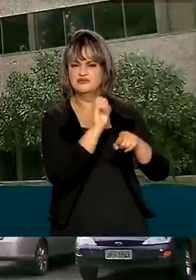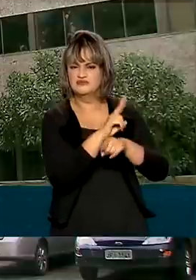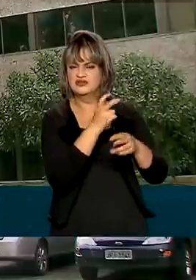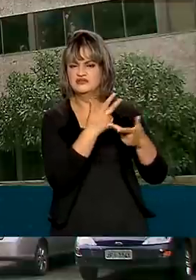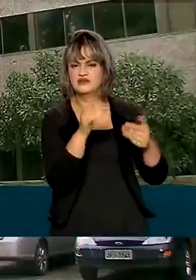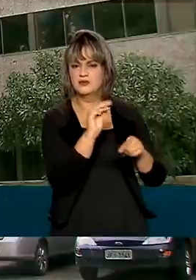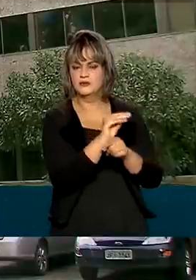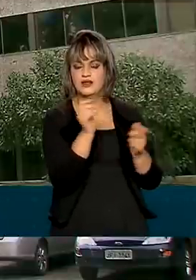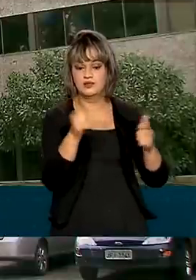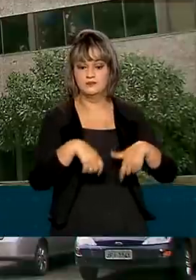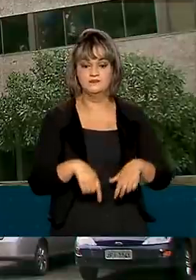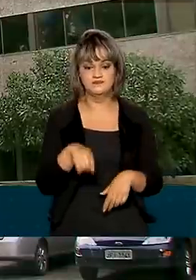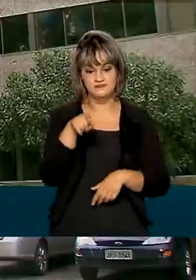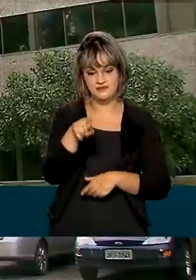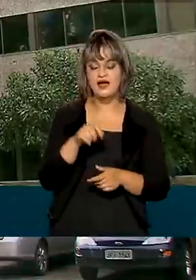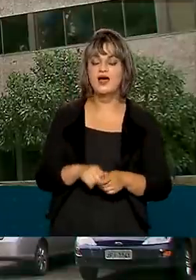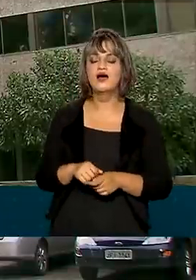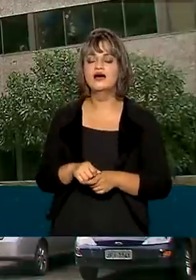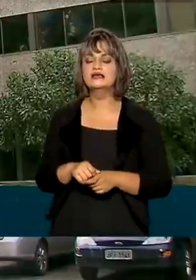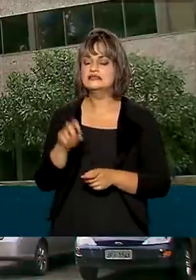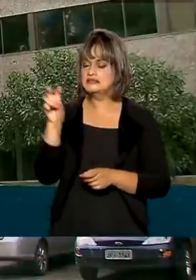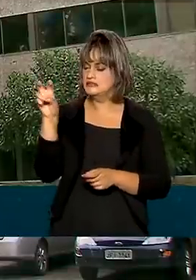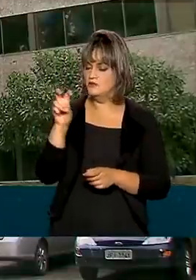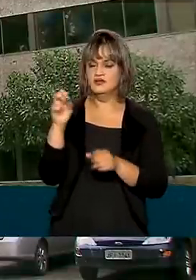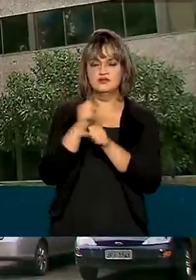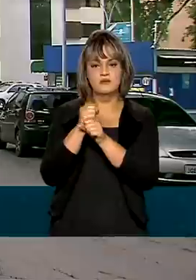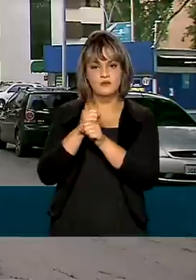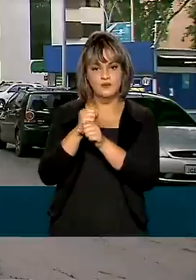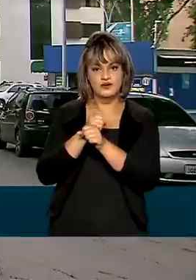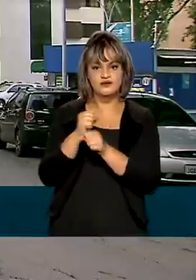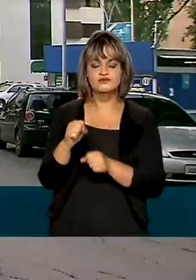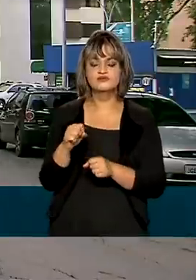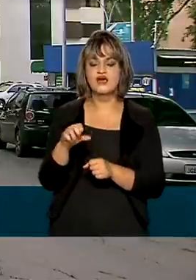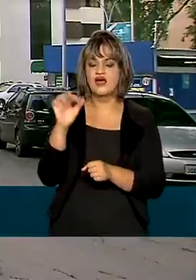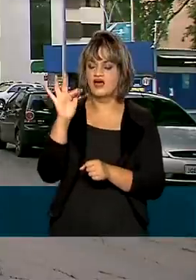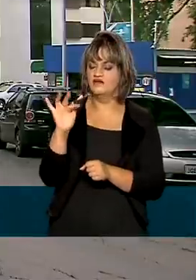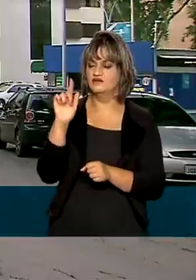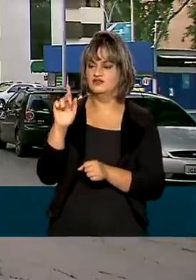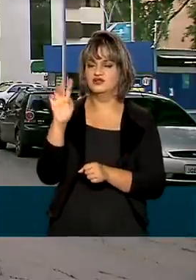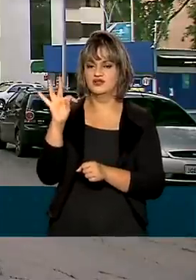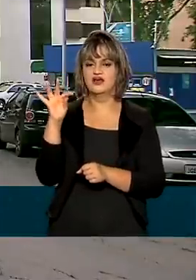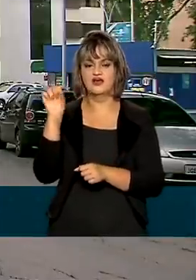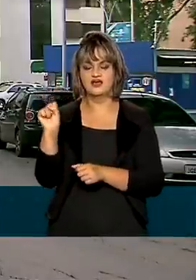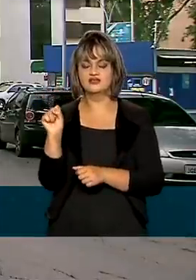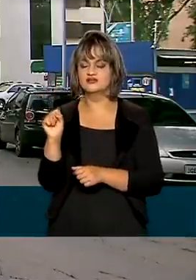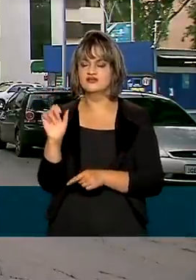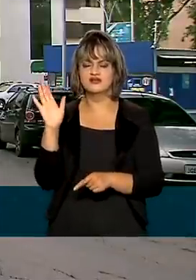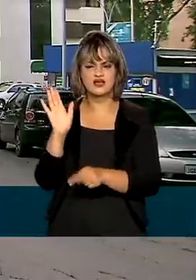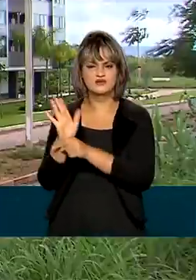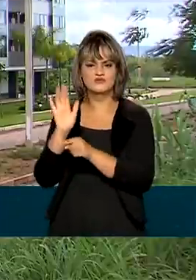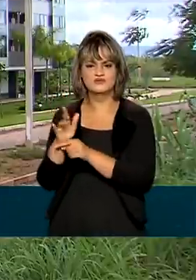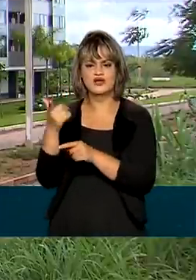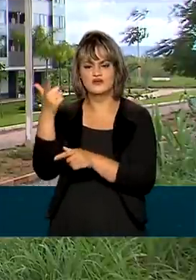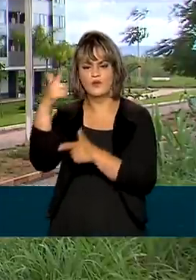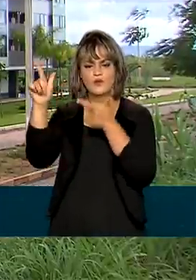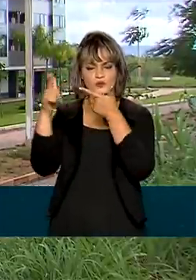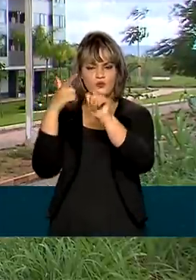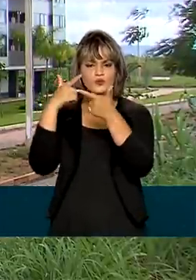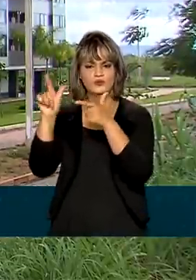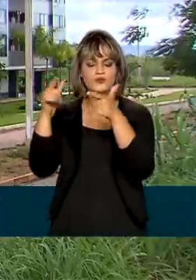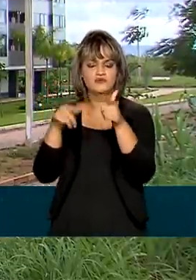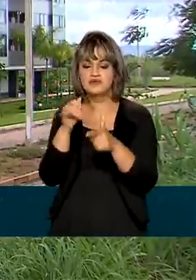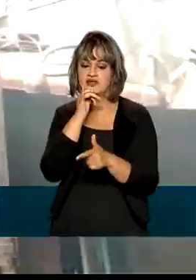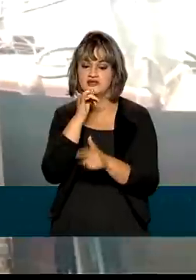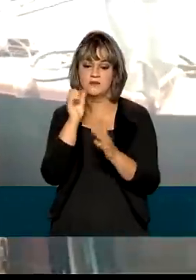da pandemia. O FGTS, nos últimos 55 anos, também tem sido fonte de recursos para o financiamento de programas